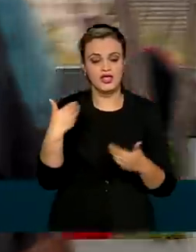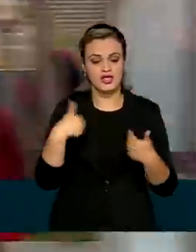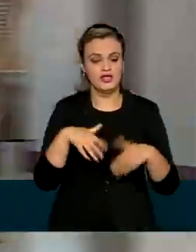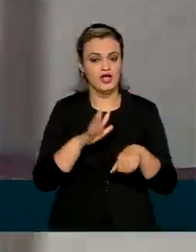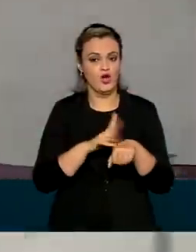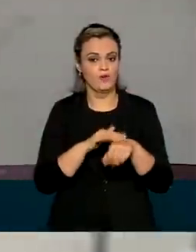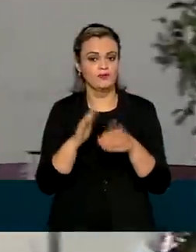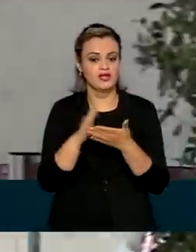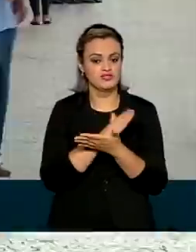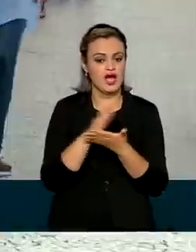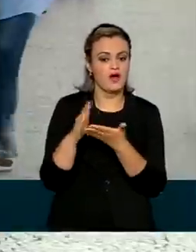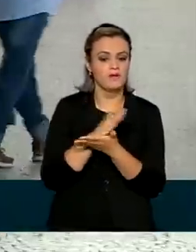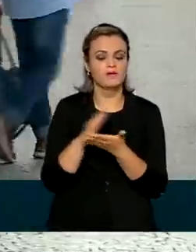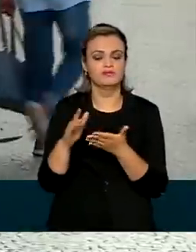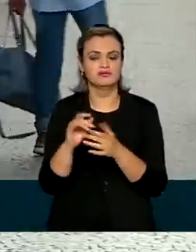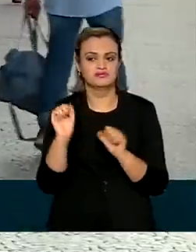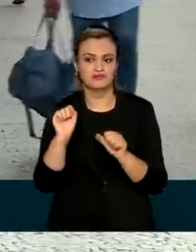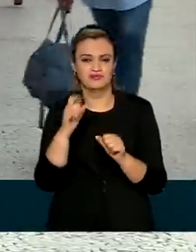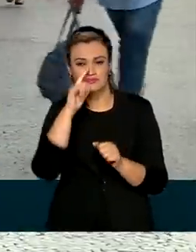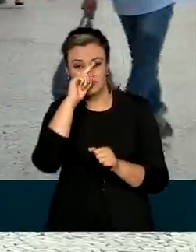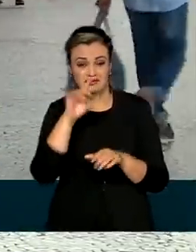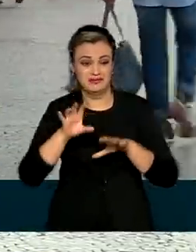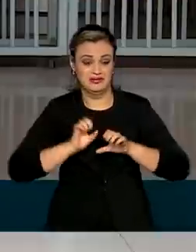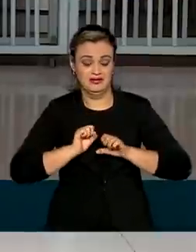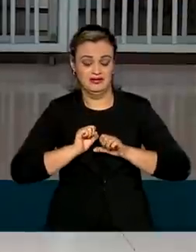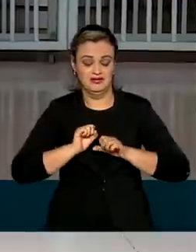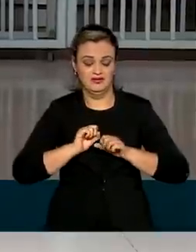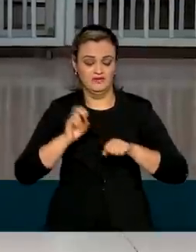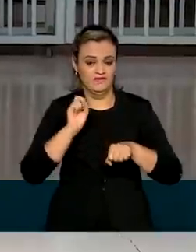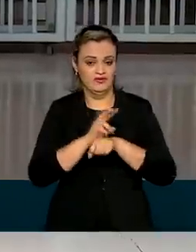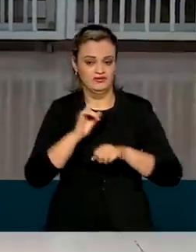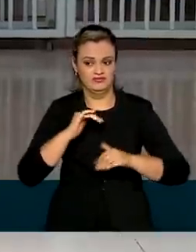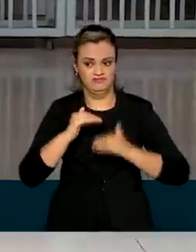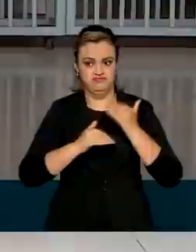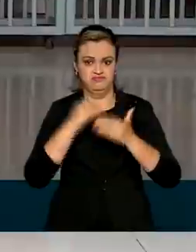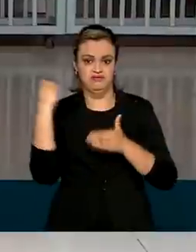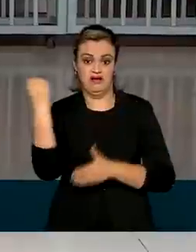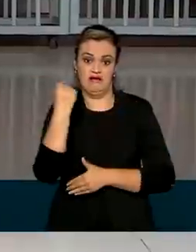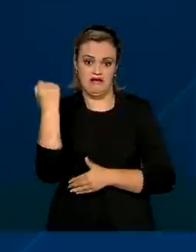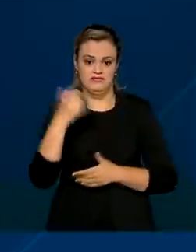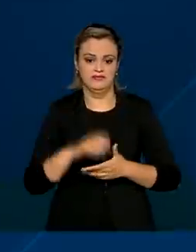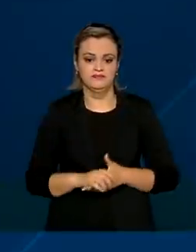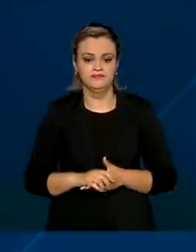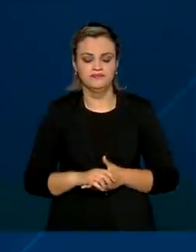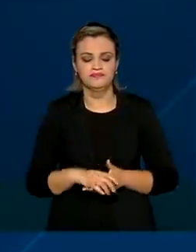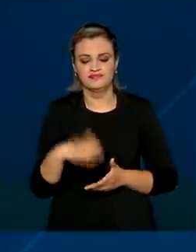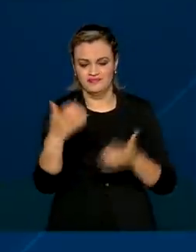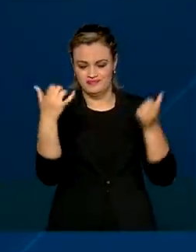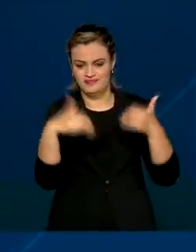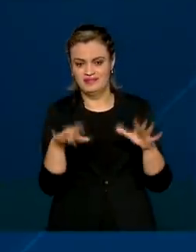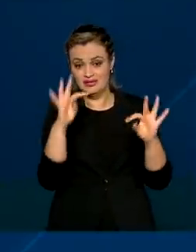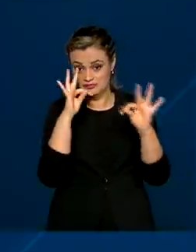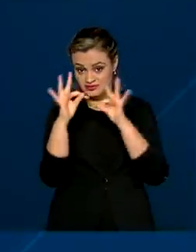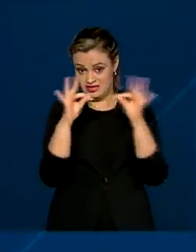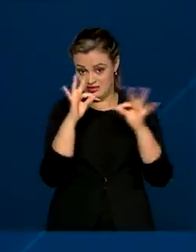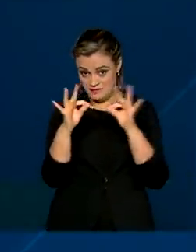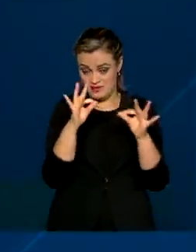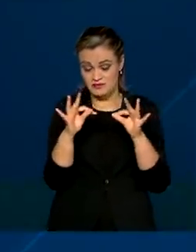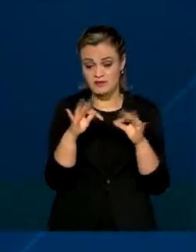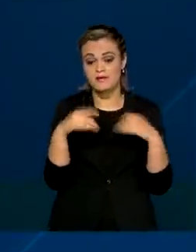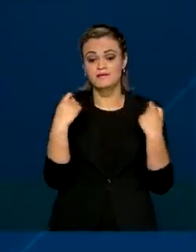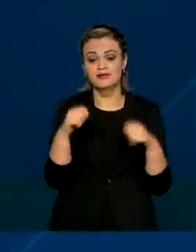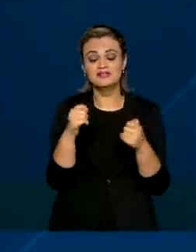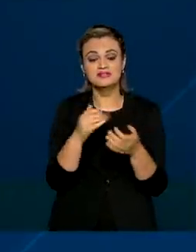comorbidades que possam aumentar o risco de progressão para a forma grave da doença. O tratamento tem que ser